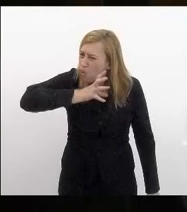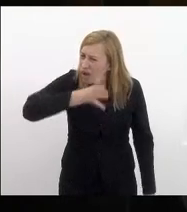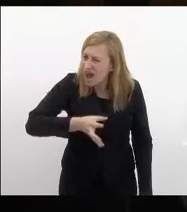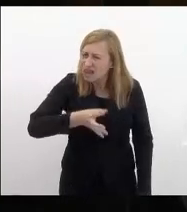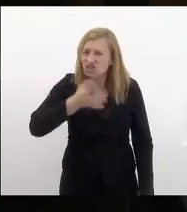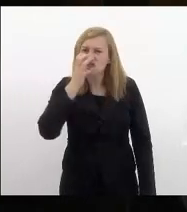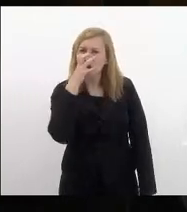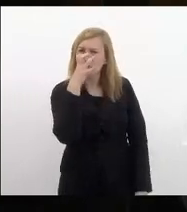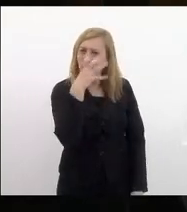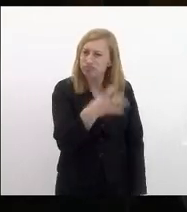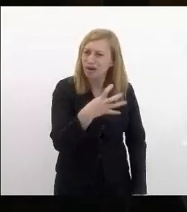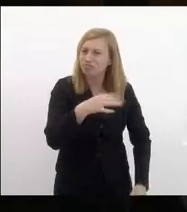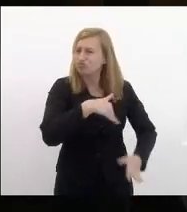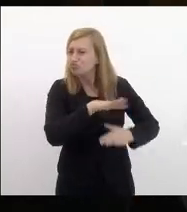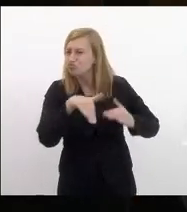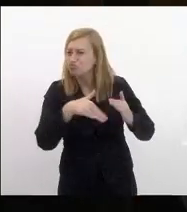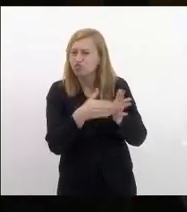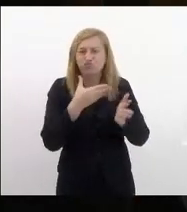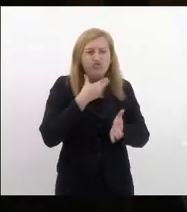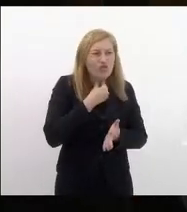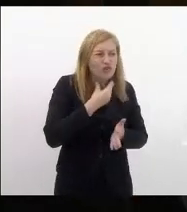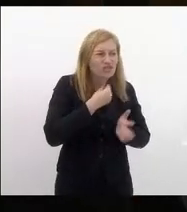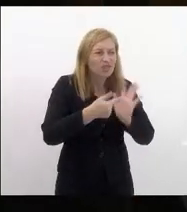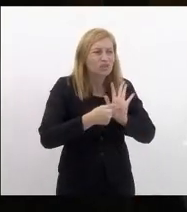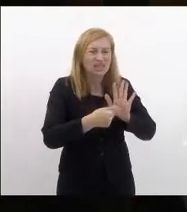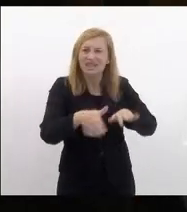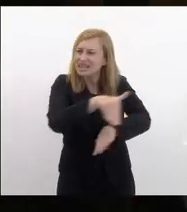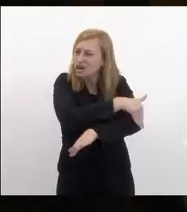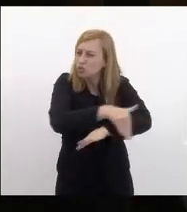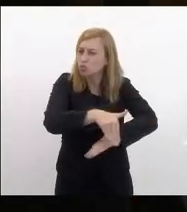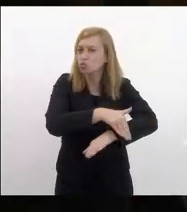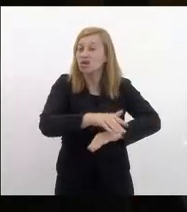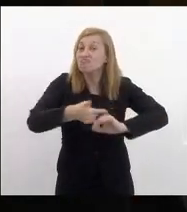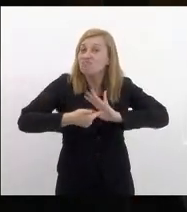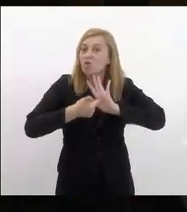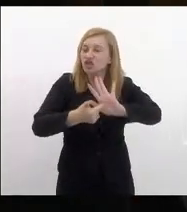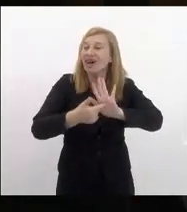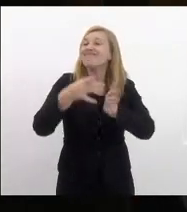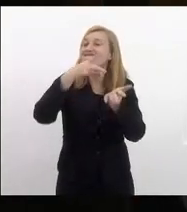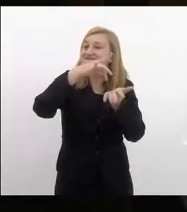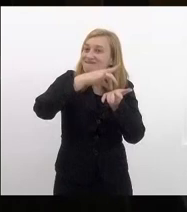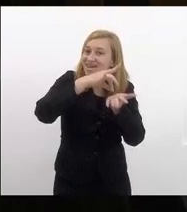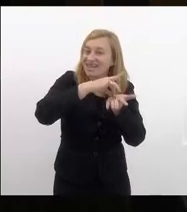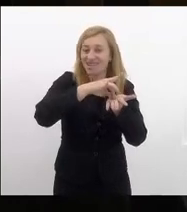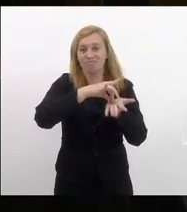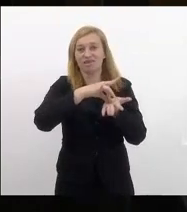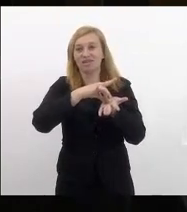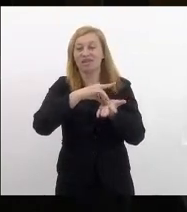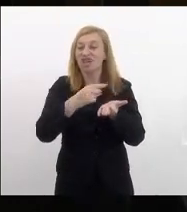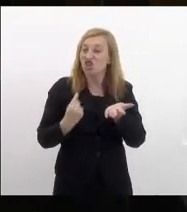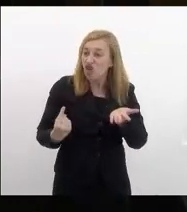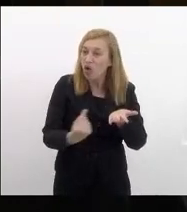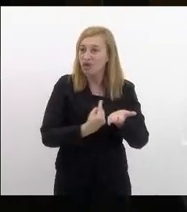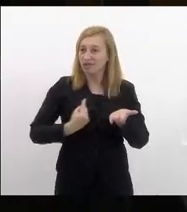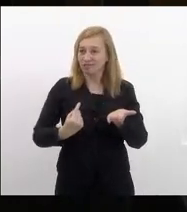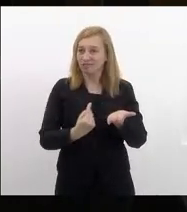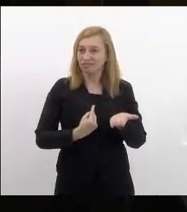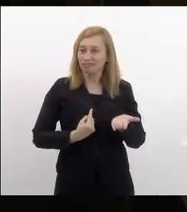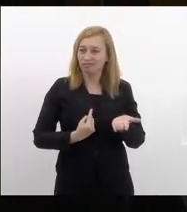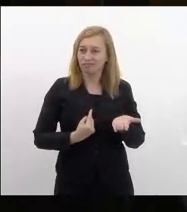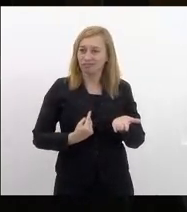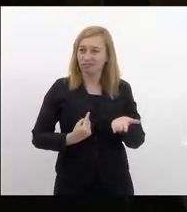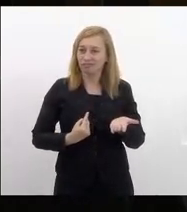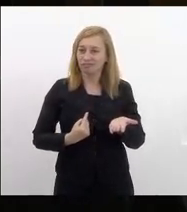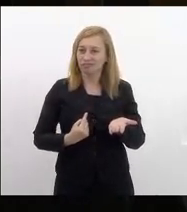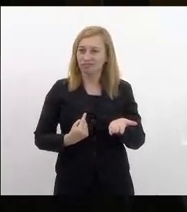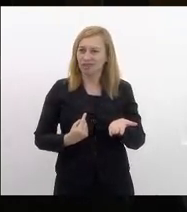denunciar toda essa farsa que está sendo colocada nas ruas e mostrar que realmente cabe a nós com a nossa